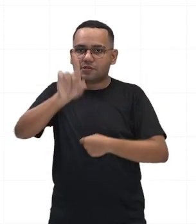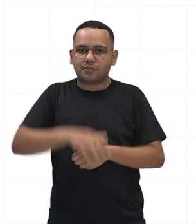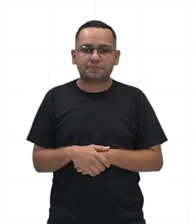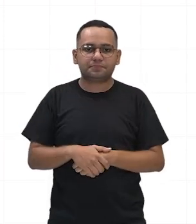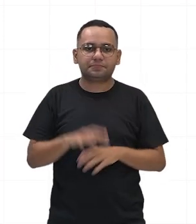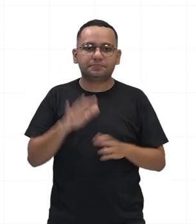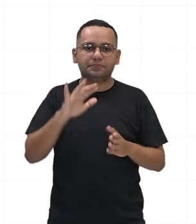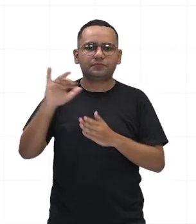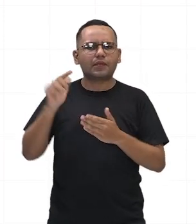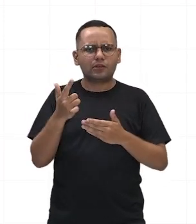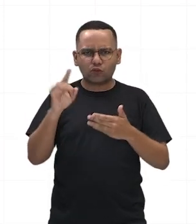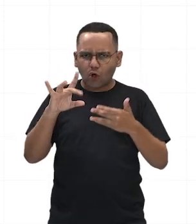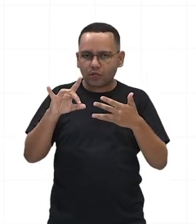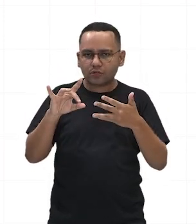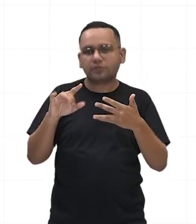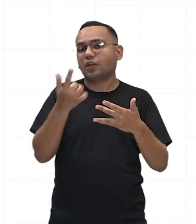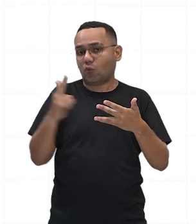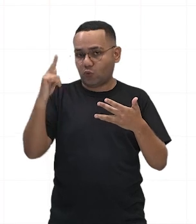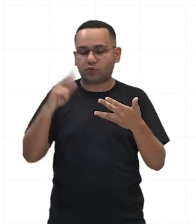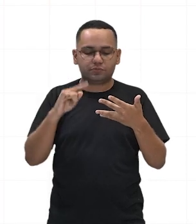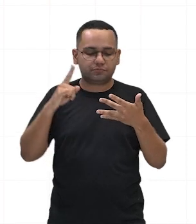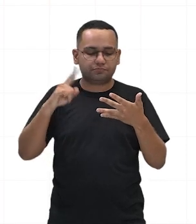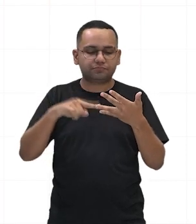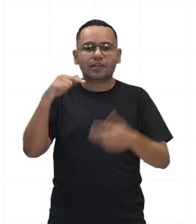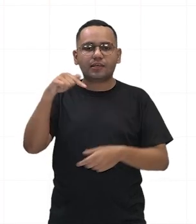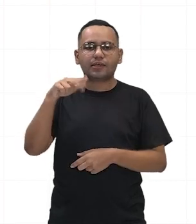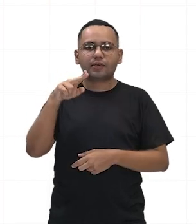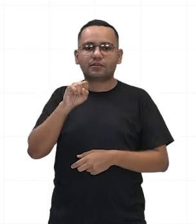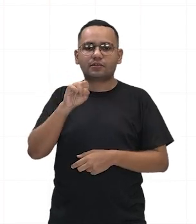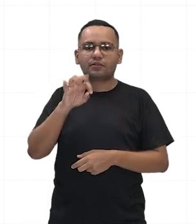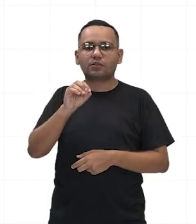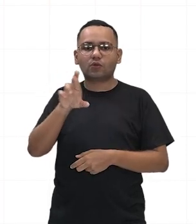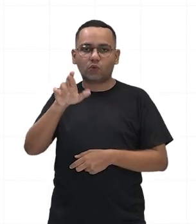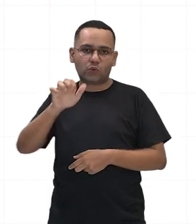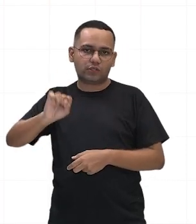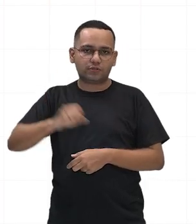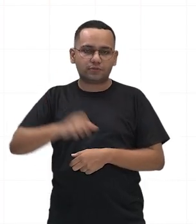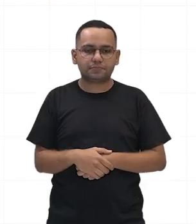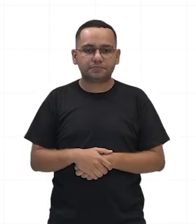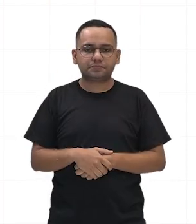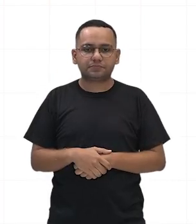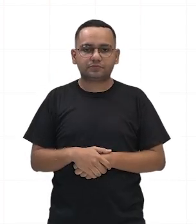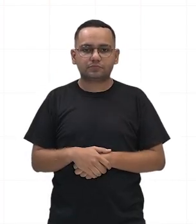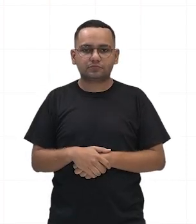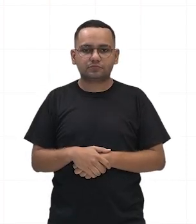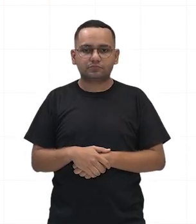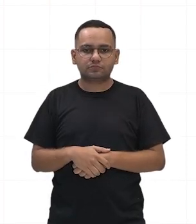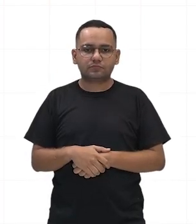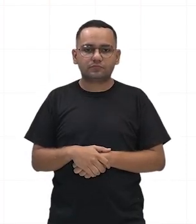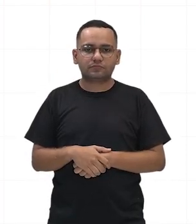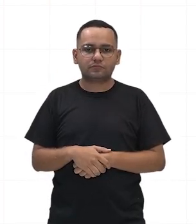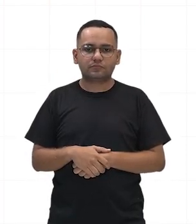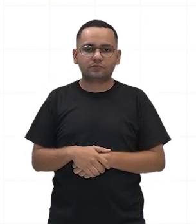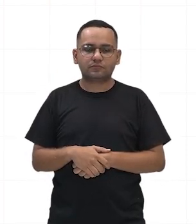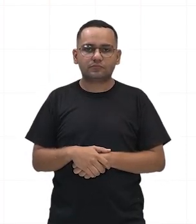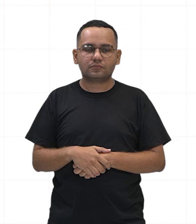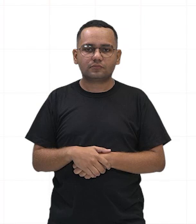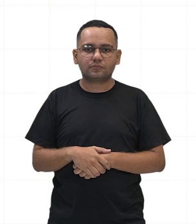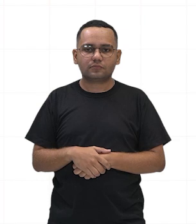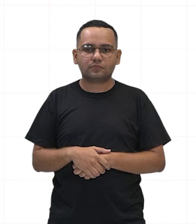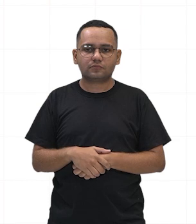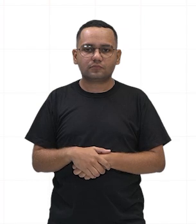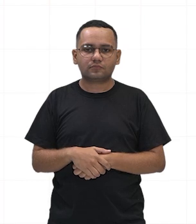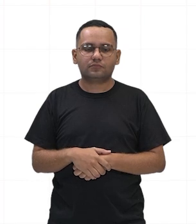mais. Tem o questor, ou questores. Esses camaradas aí, eles cobravam os